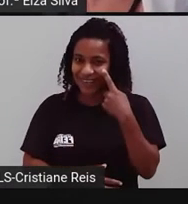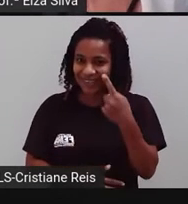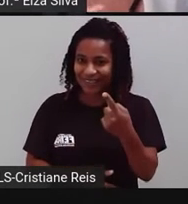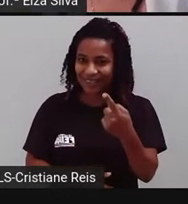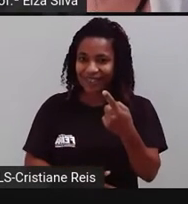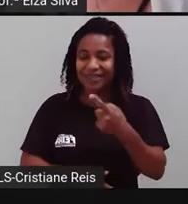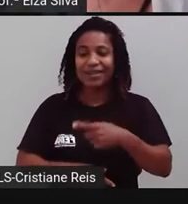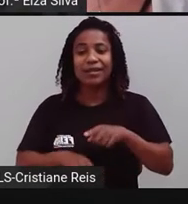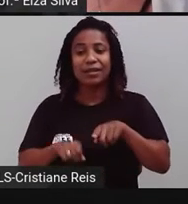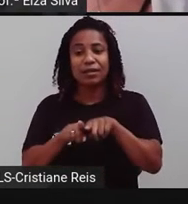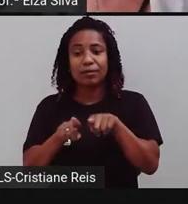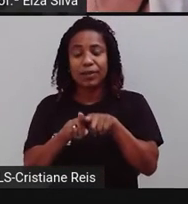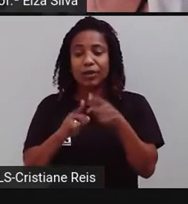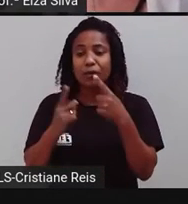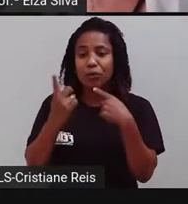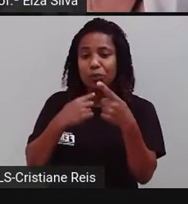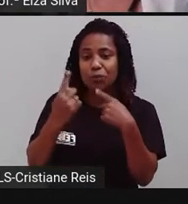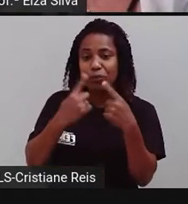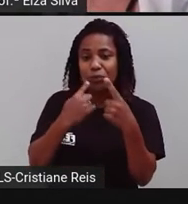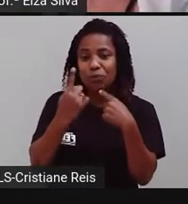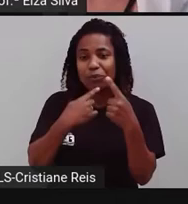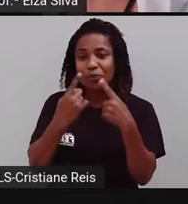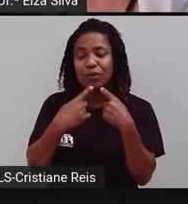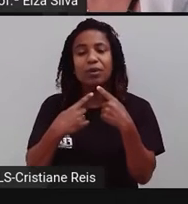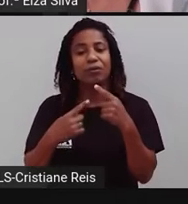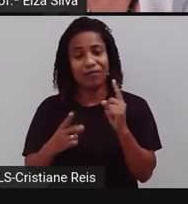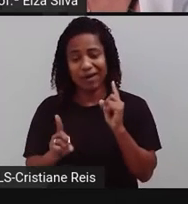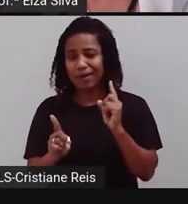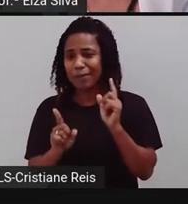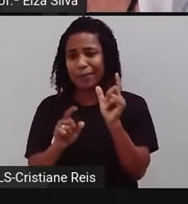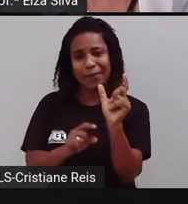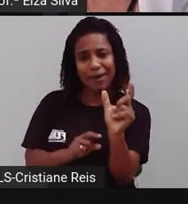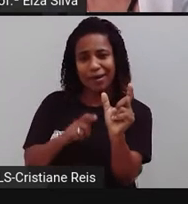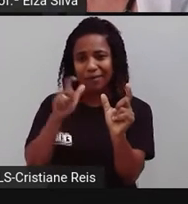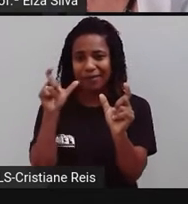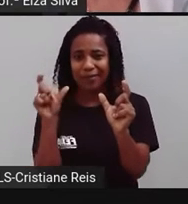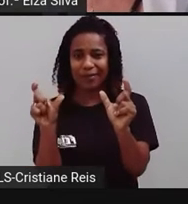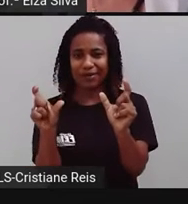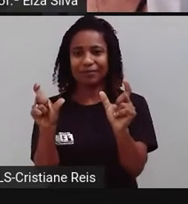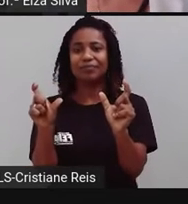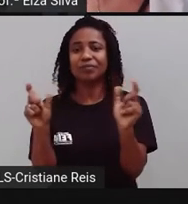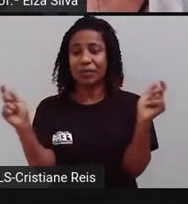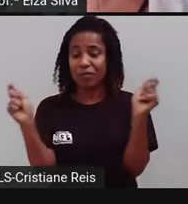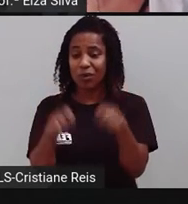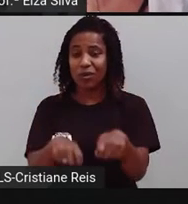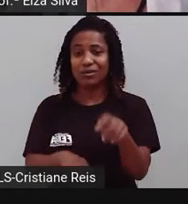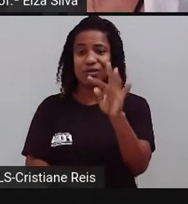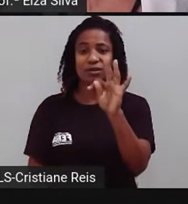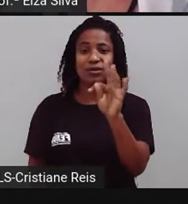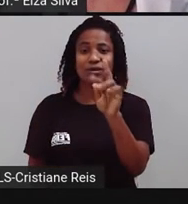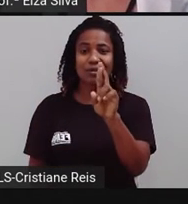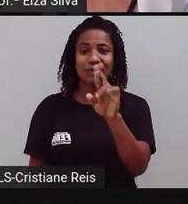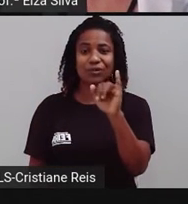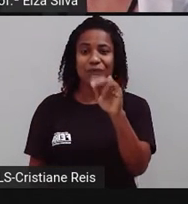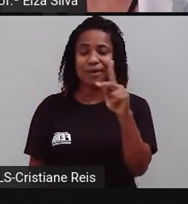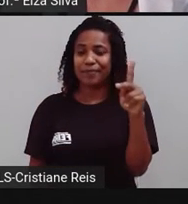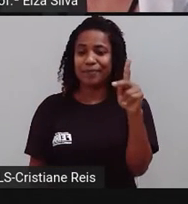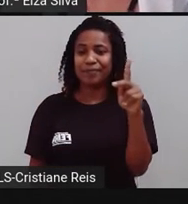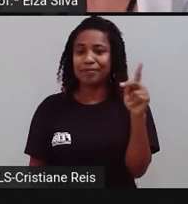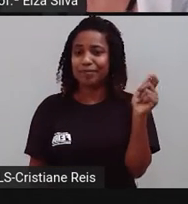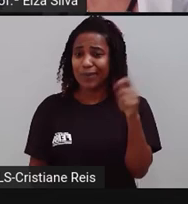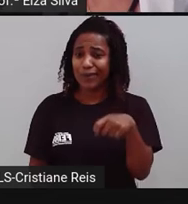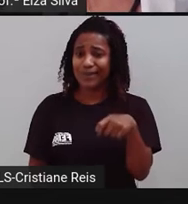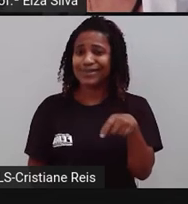em alguns diálogos a expressão trip. Que também pode ser usado como substantivo viagem.